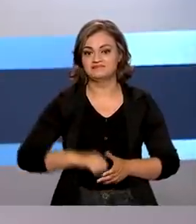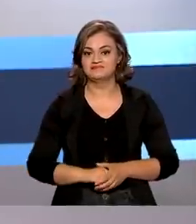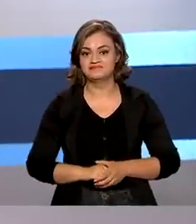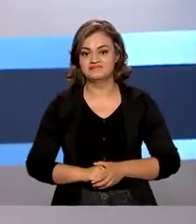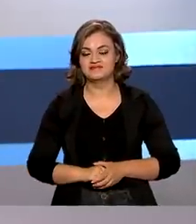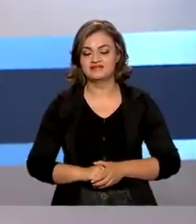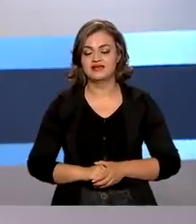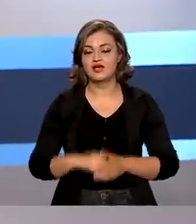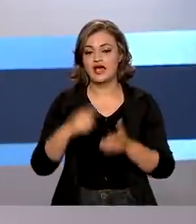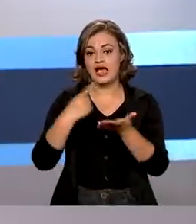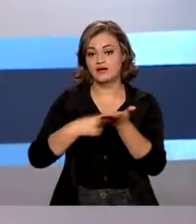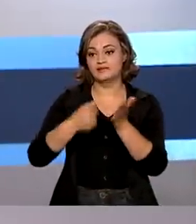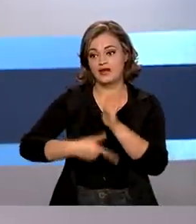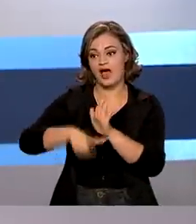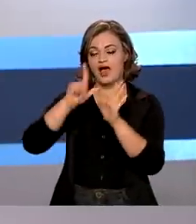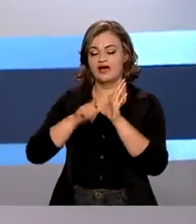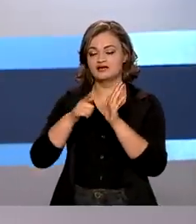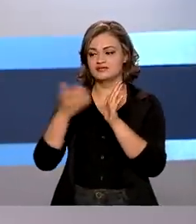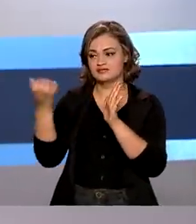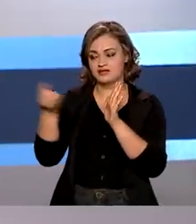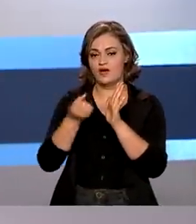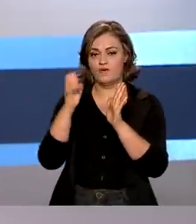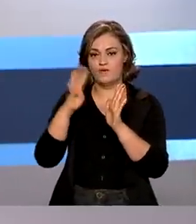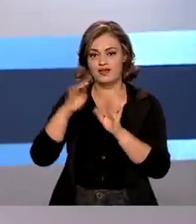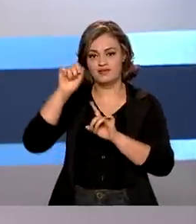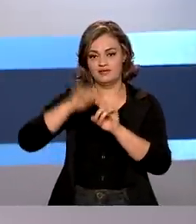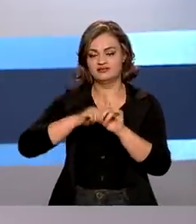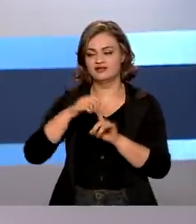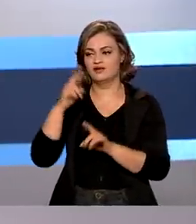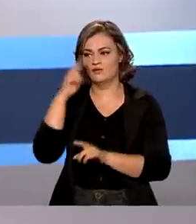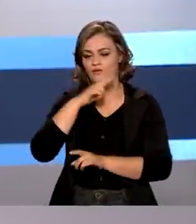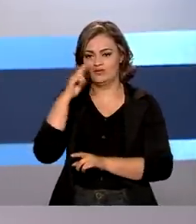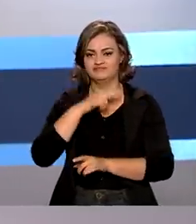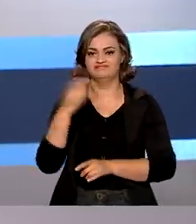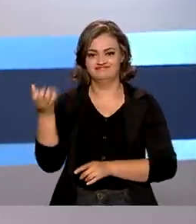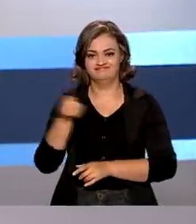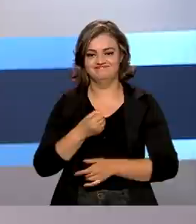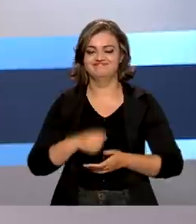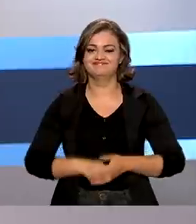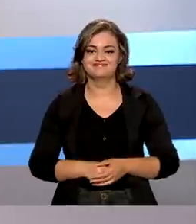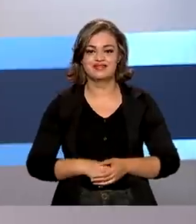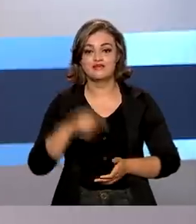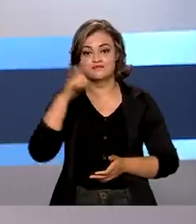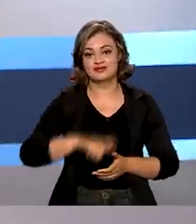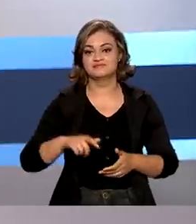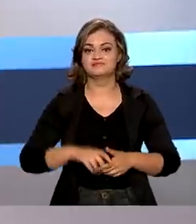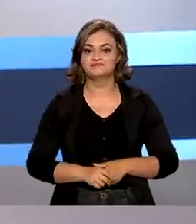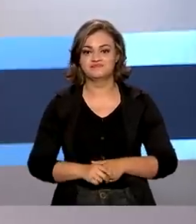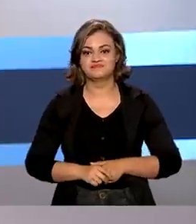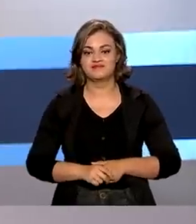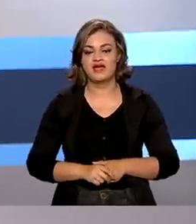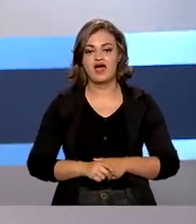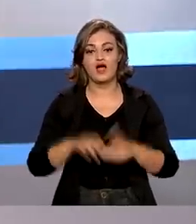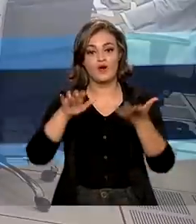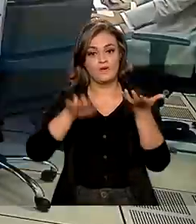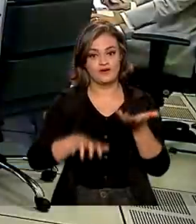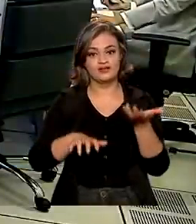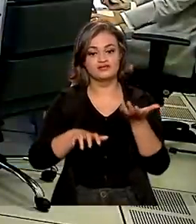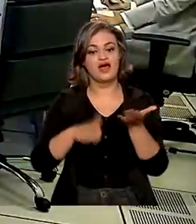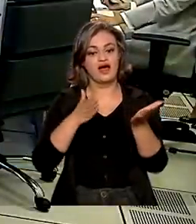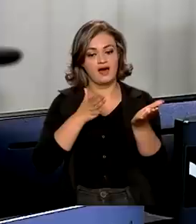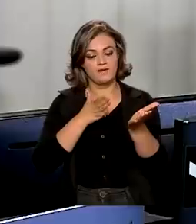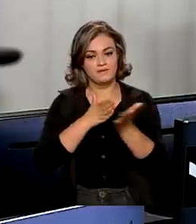falar da antecipação do pagamento da quarta parcela do auxílio emergencial. E você vai ver ainda. O Congresso Nacional